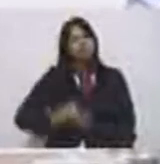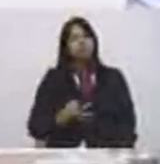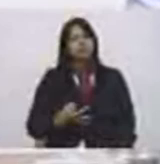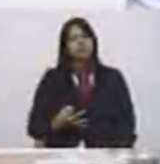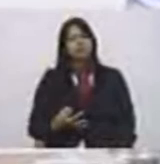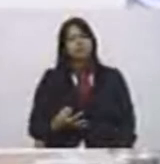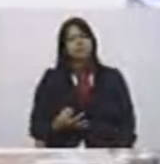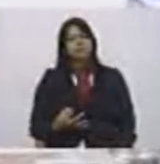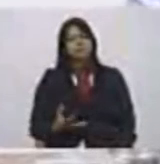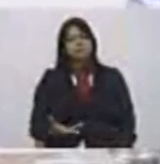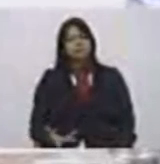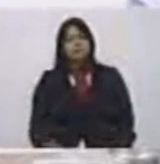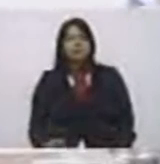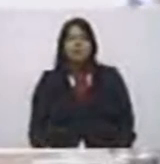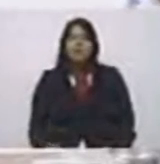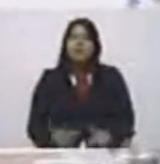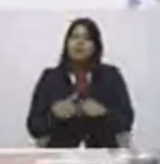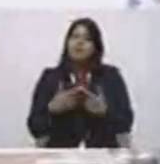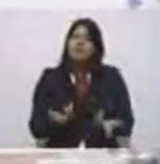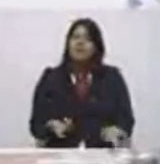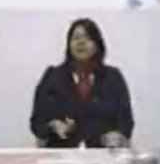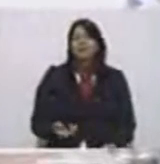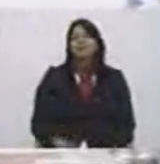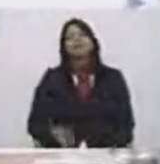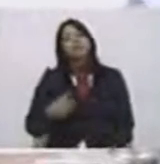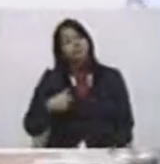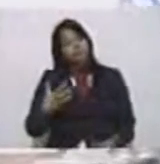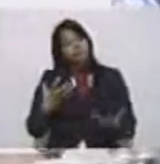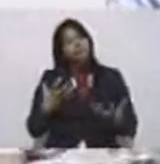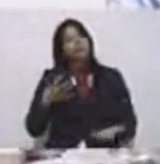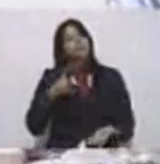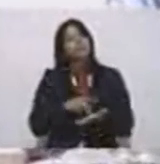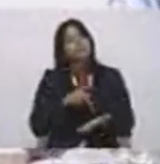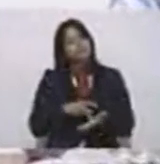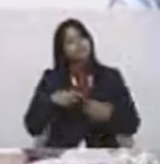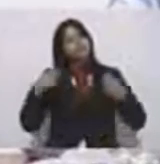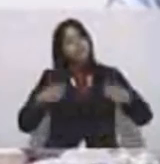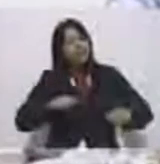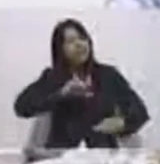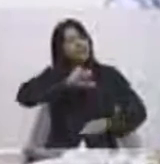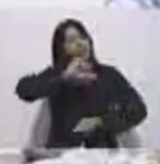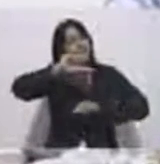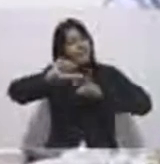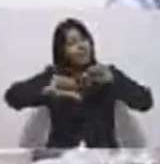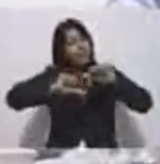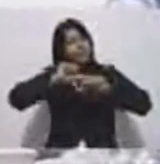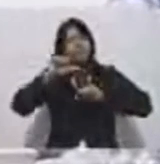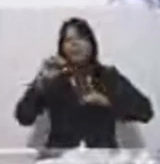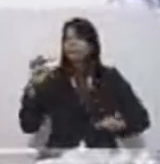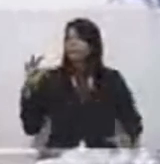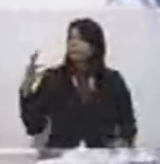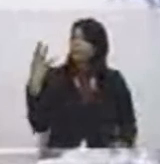dependente. E isso a gente não espera que aconteça, porque tem que ser modificada a